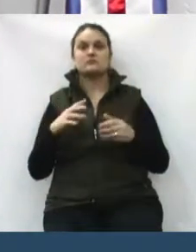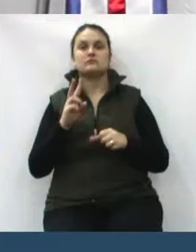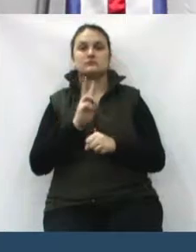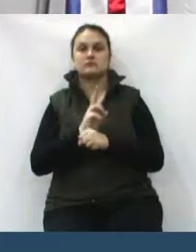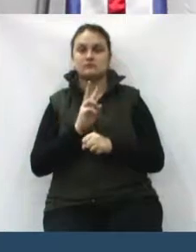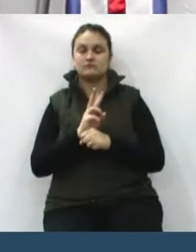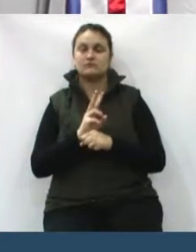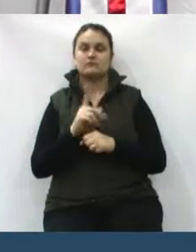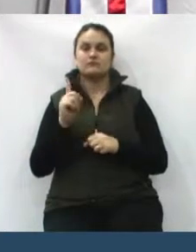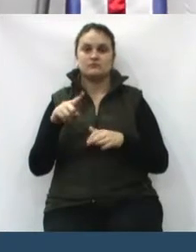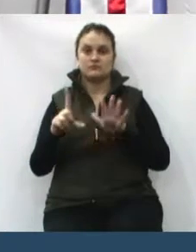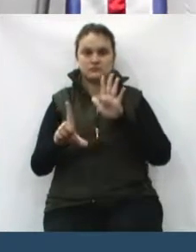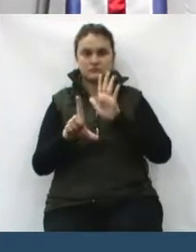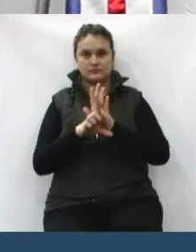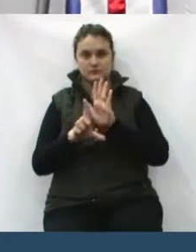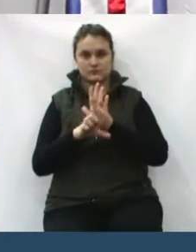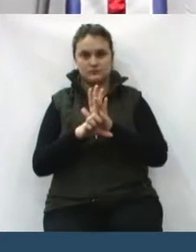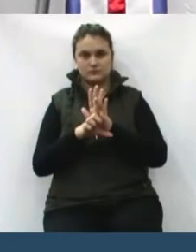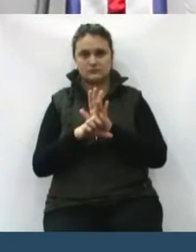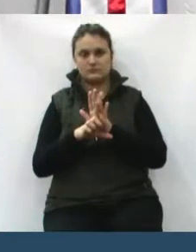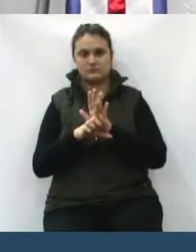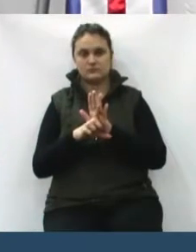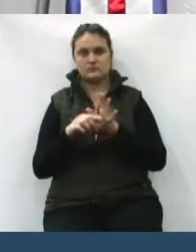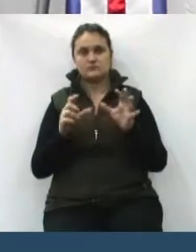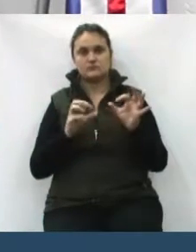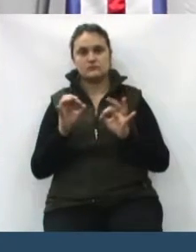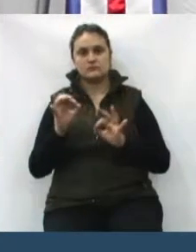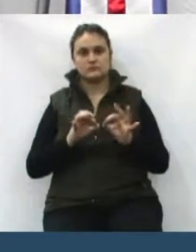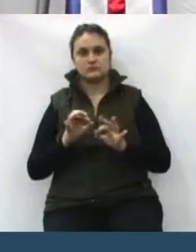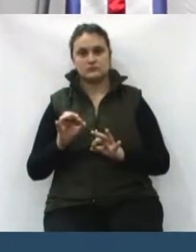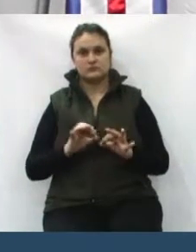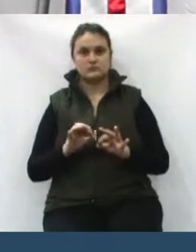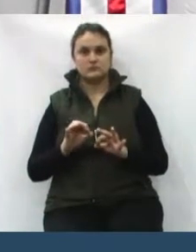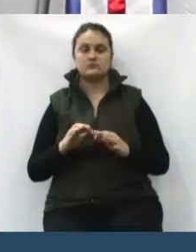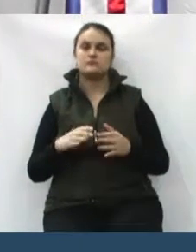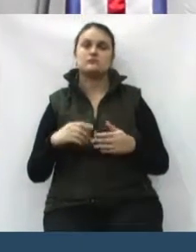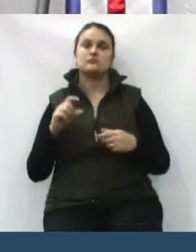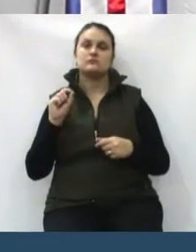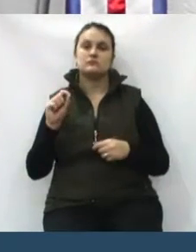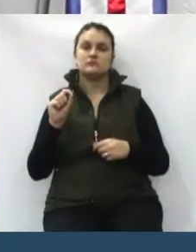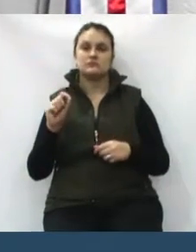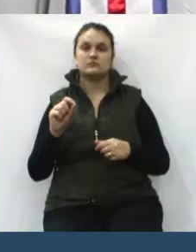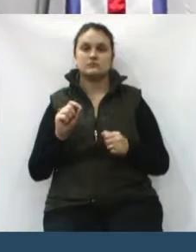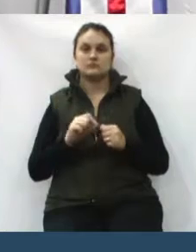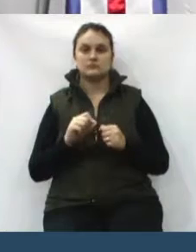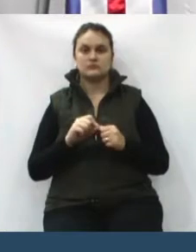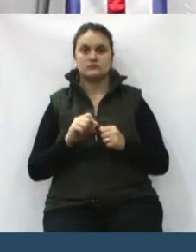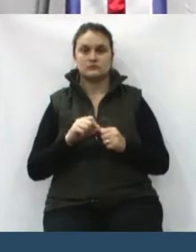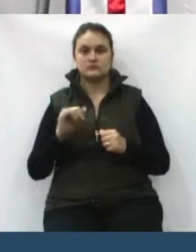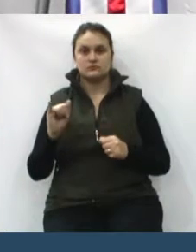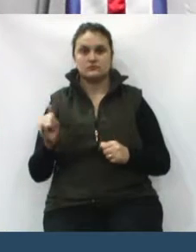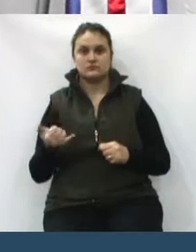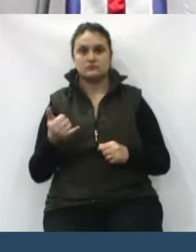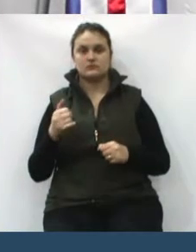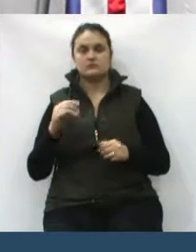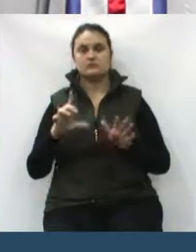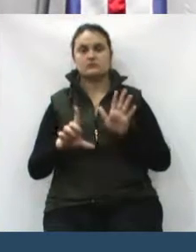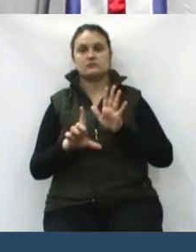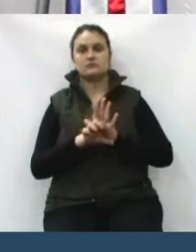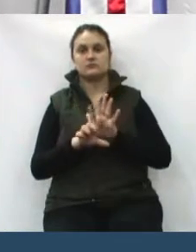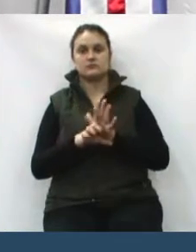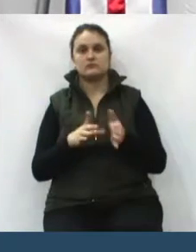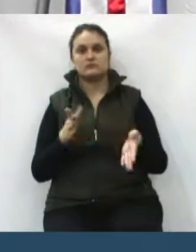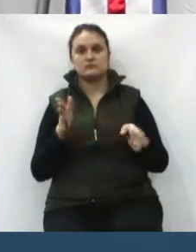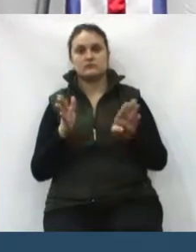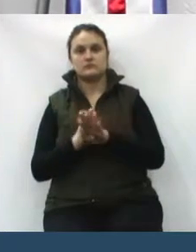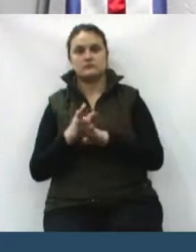foi uma lei elaborada, e que ele faça proveito dessa lei, para